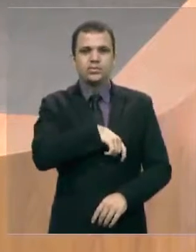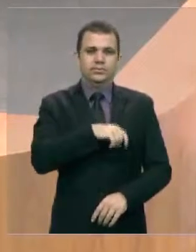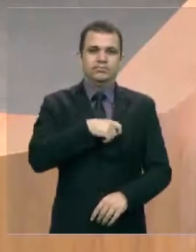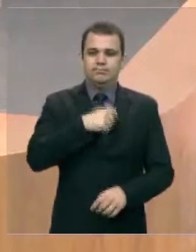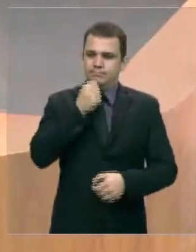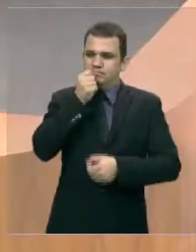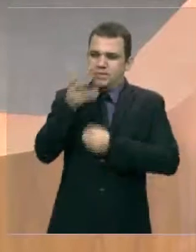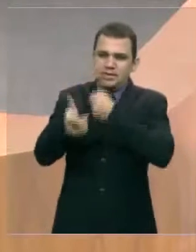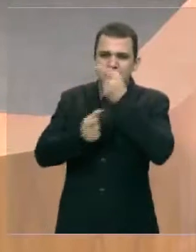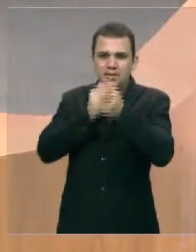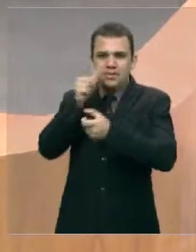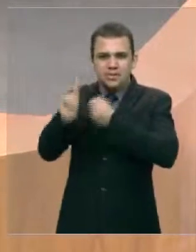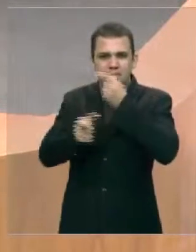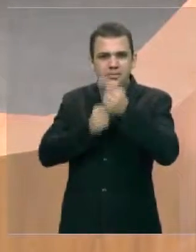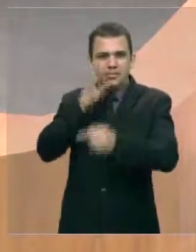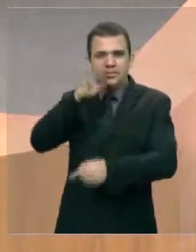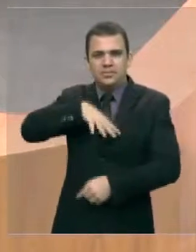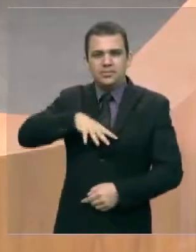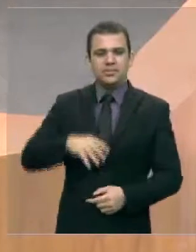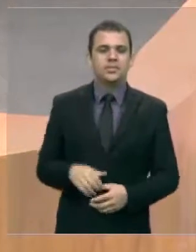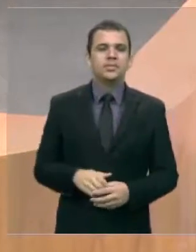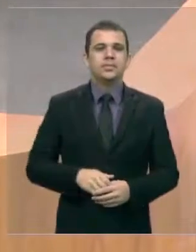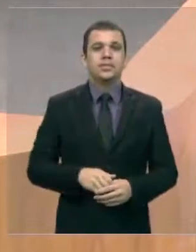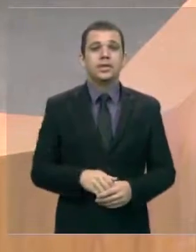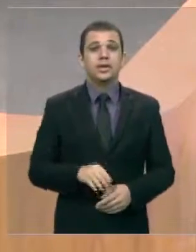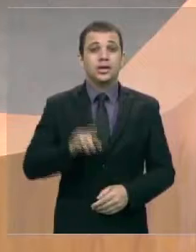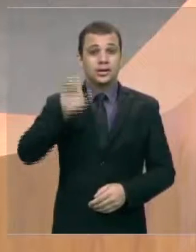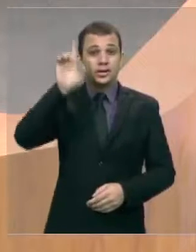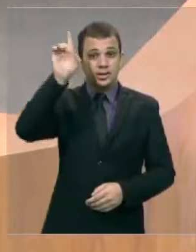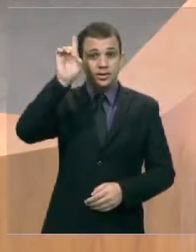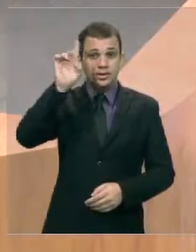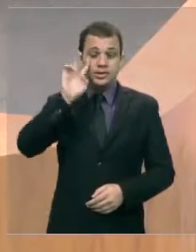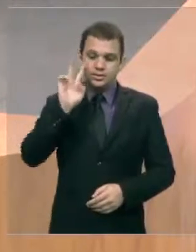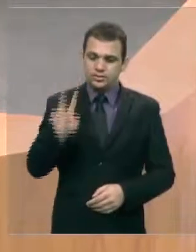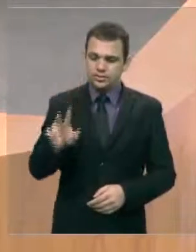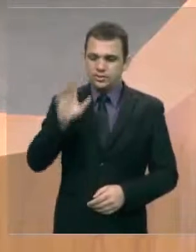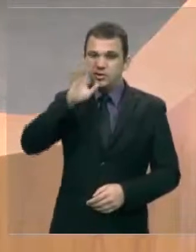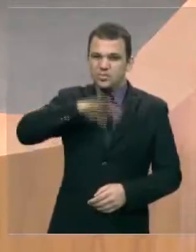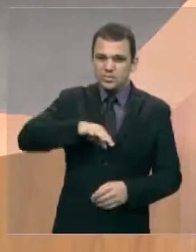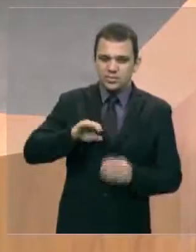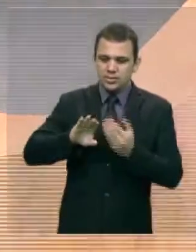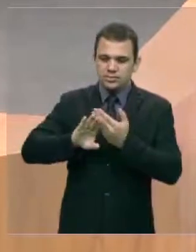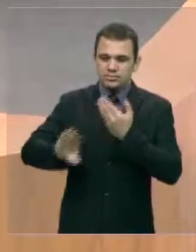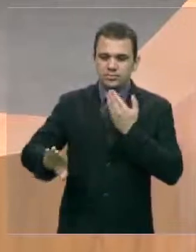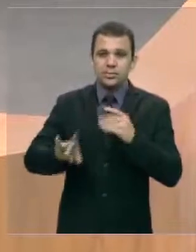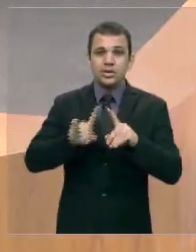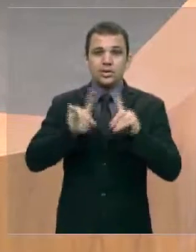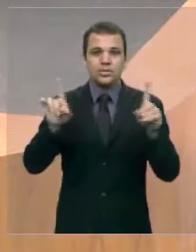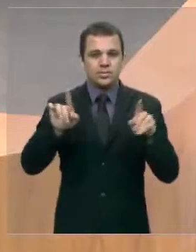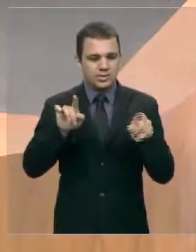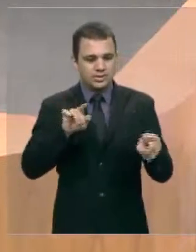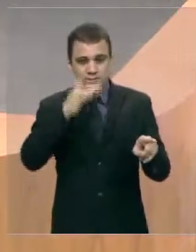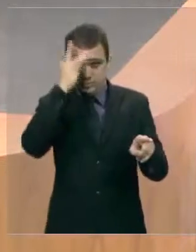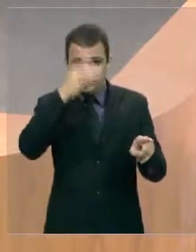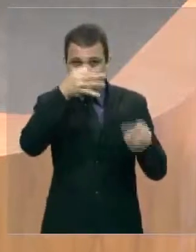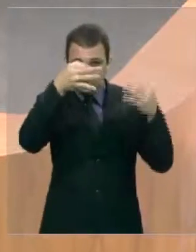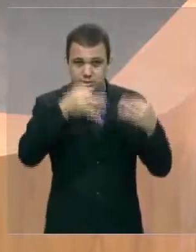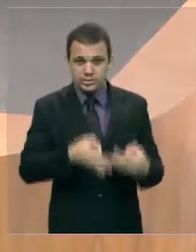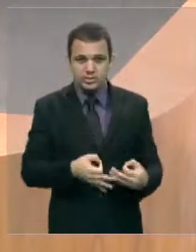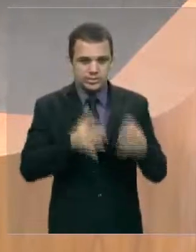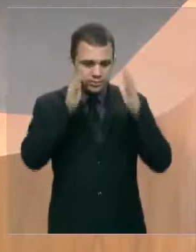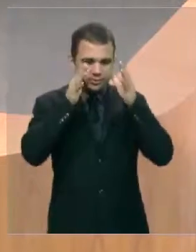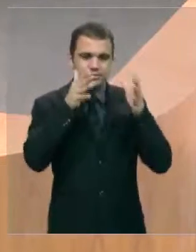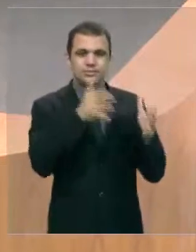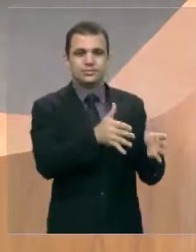o Senhor está longe dos ímpios, mas o coração dos justos escutará, Provérbios